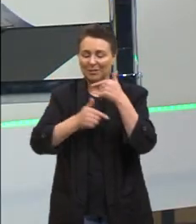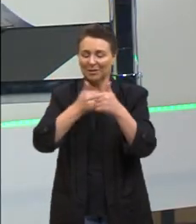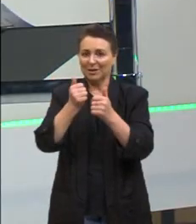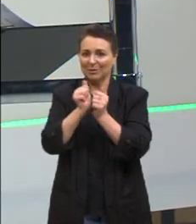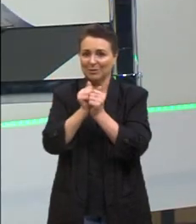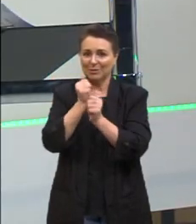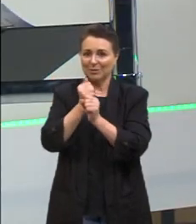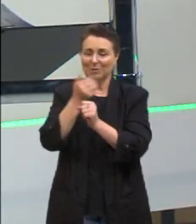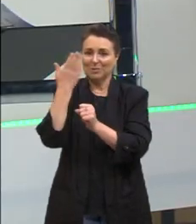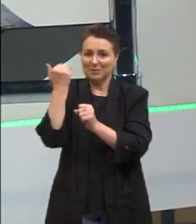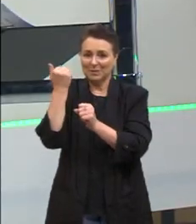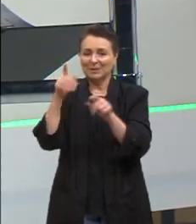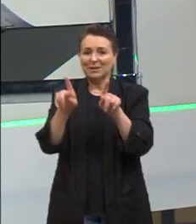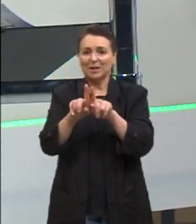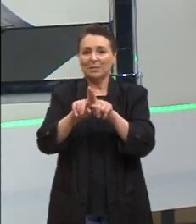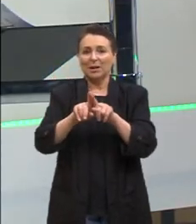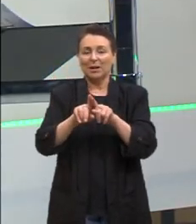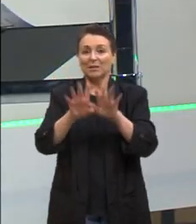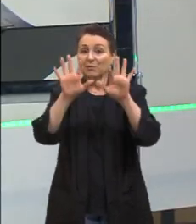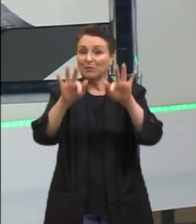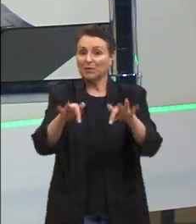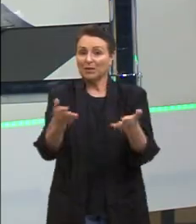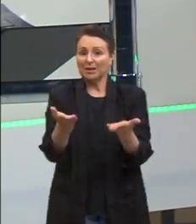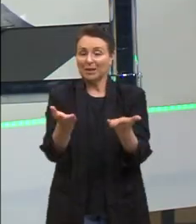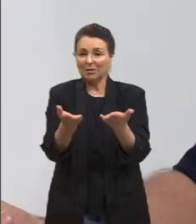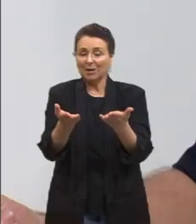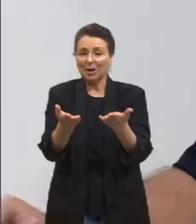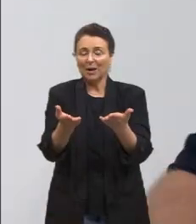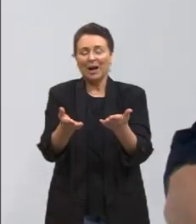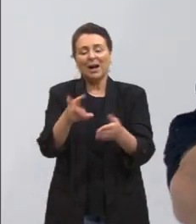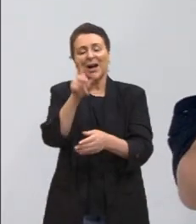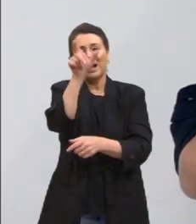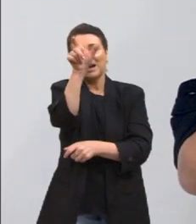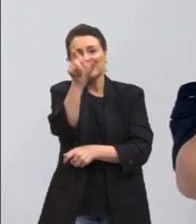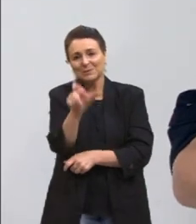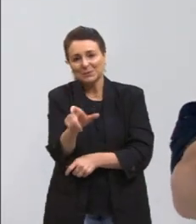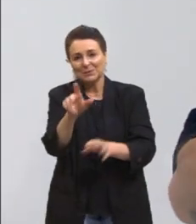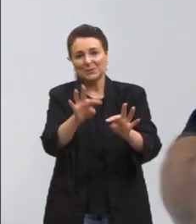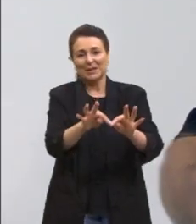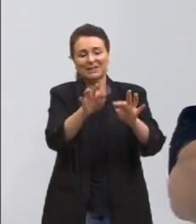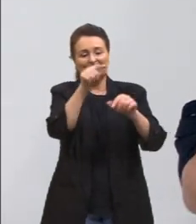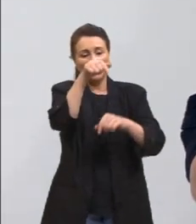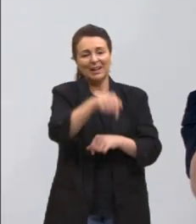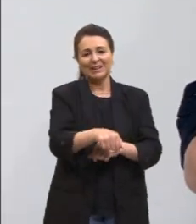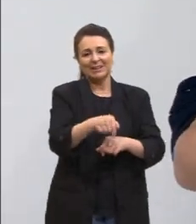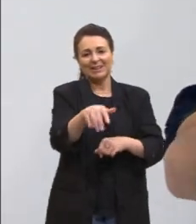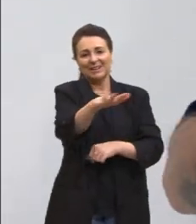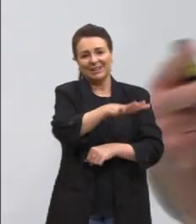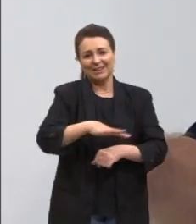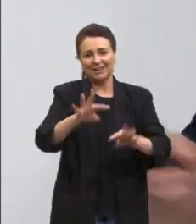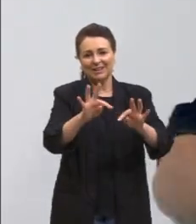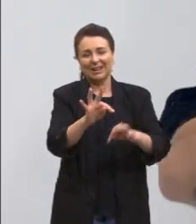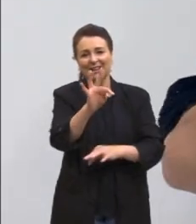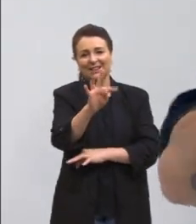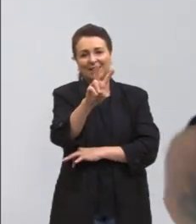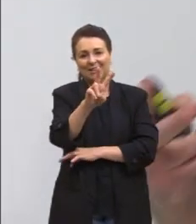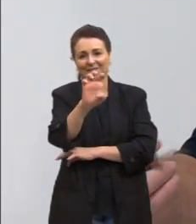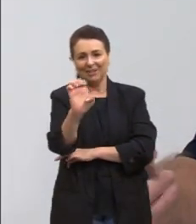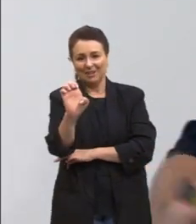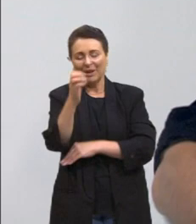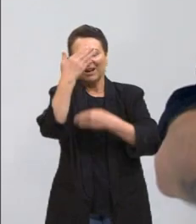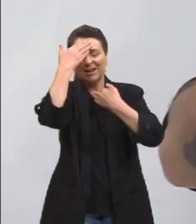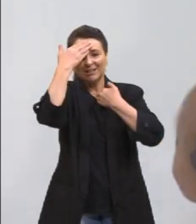foi uma experiência muito bacana. E para encerrar, ao pessoal da TVE, que sempre nos acolheu de uma forma extraordinária, muito